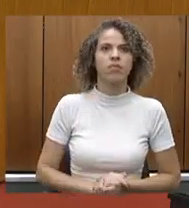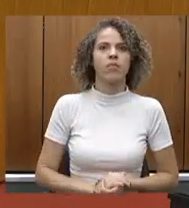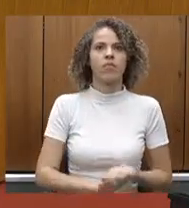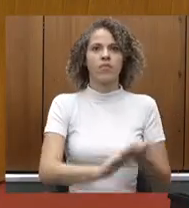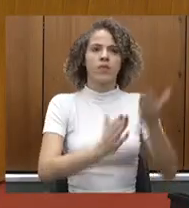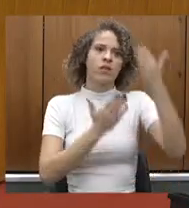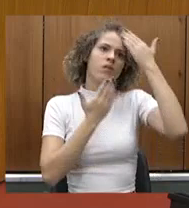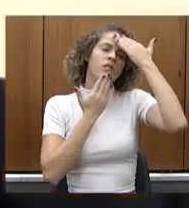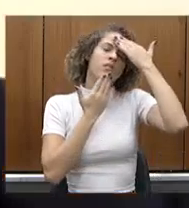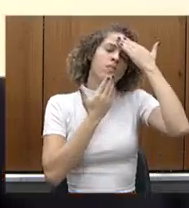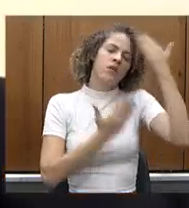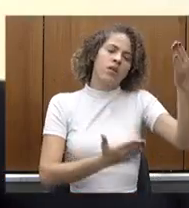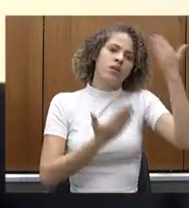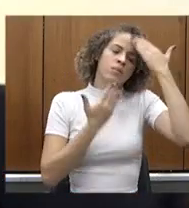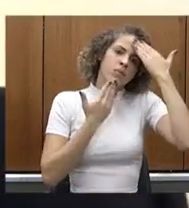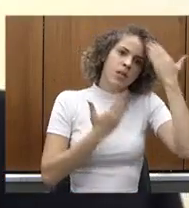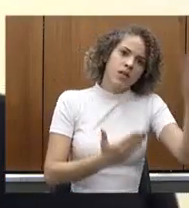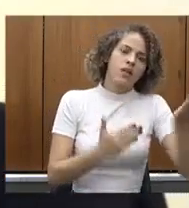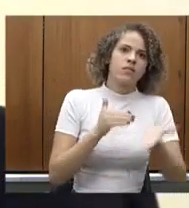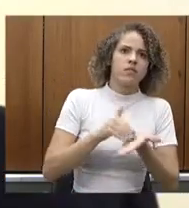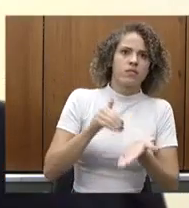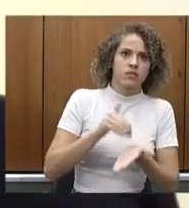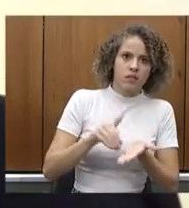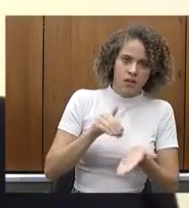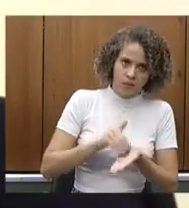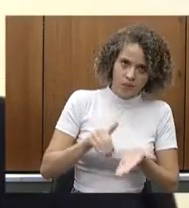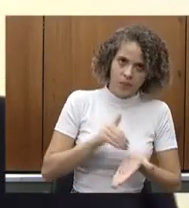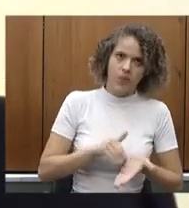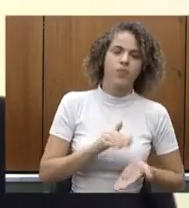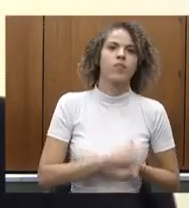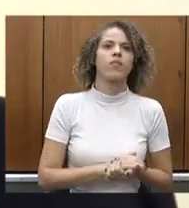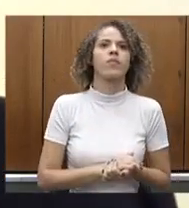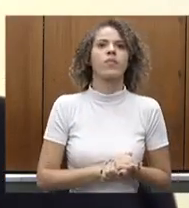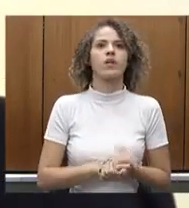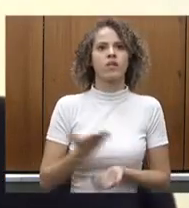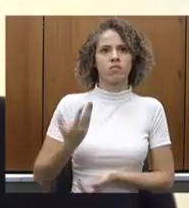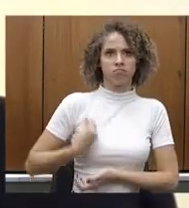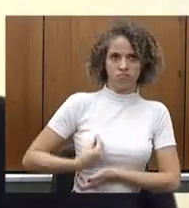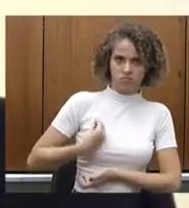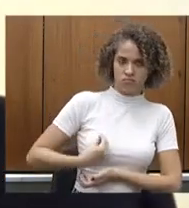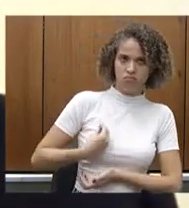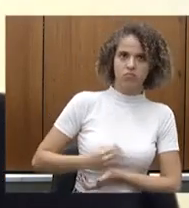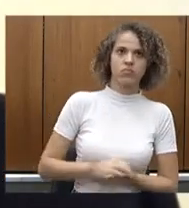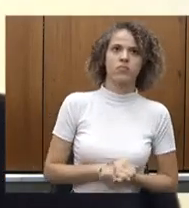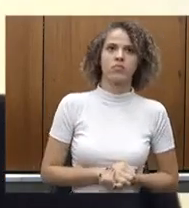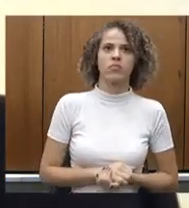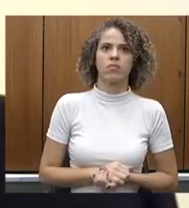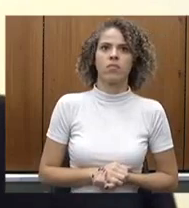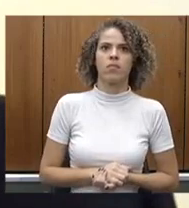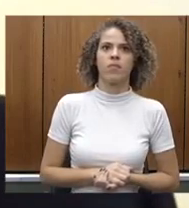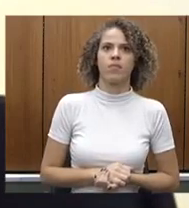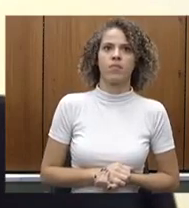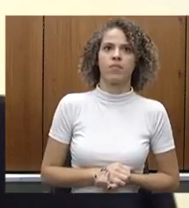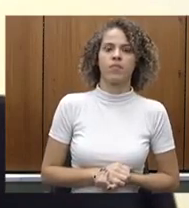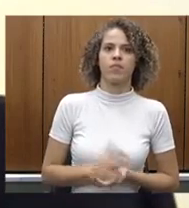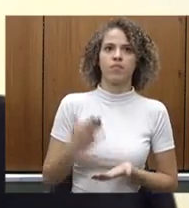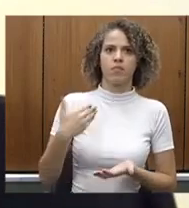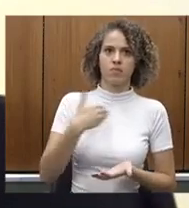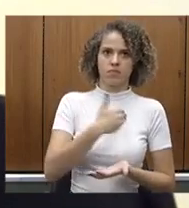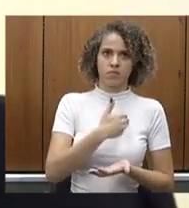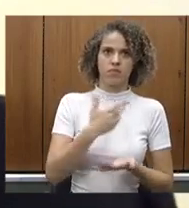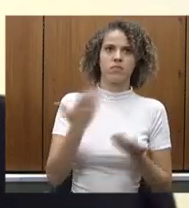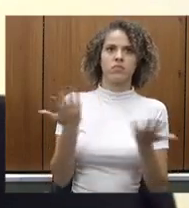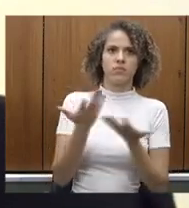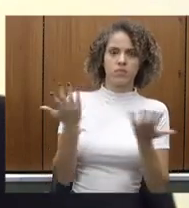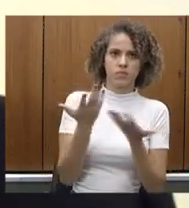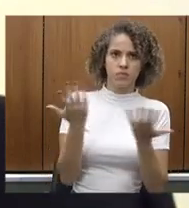Obrigado secretário eu passo a palavra ao deputado Jean Freire que solicitou e é regimental para sua réplica regimentalmente tem um tempo